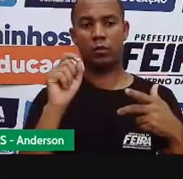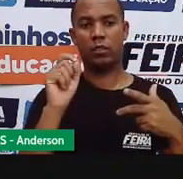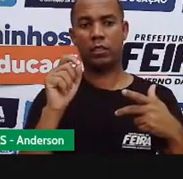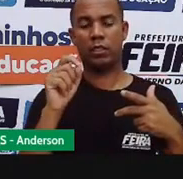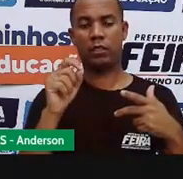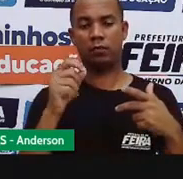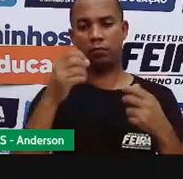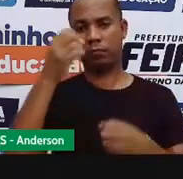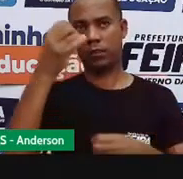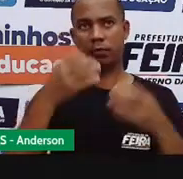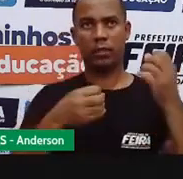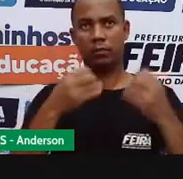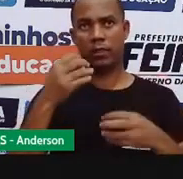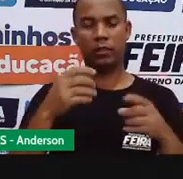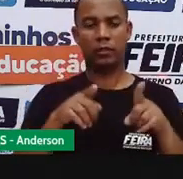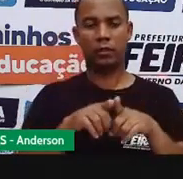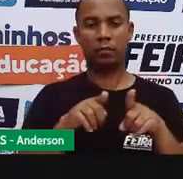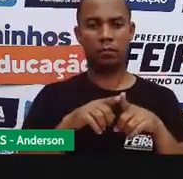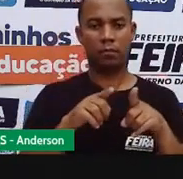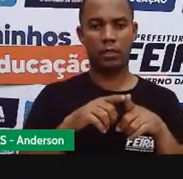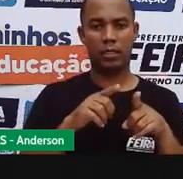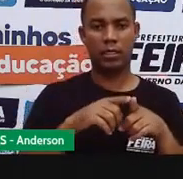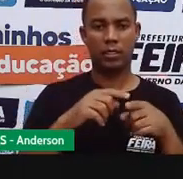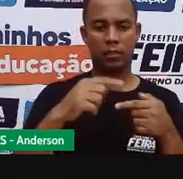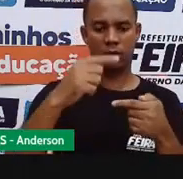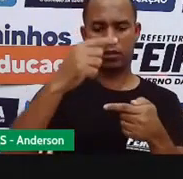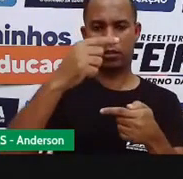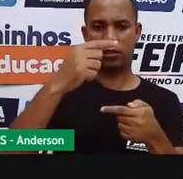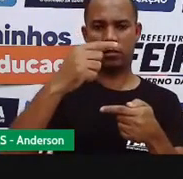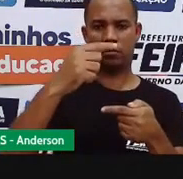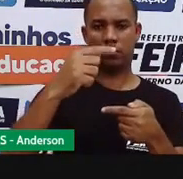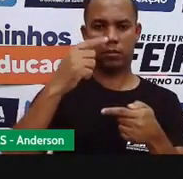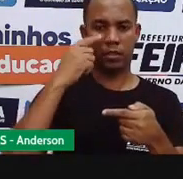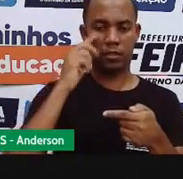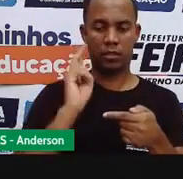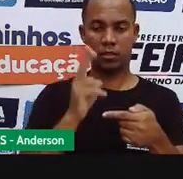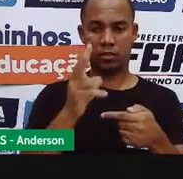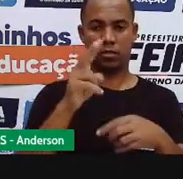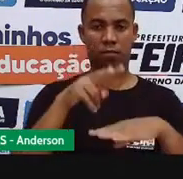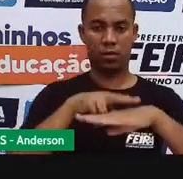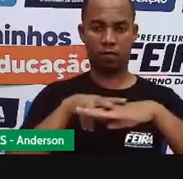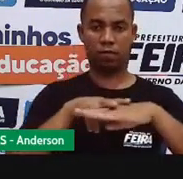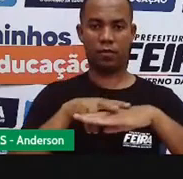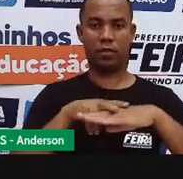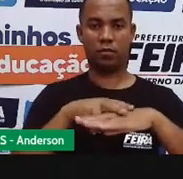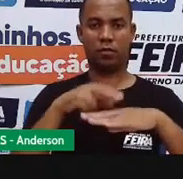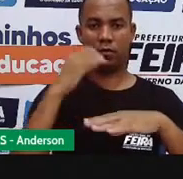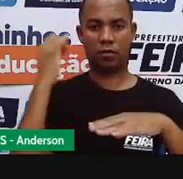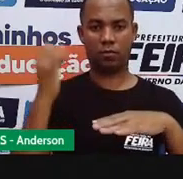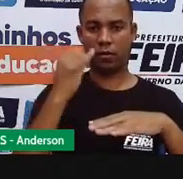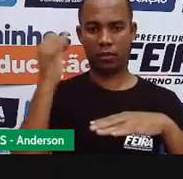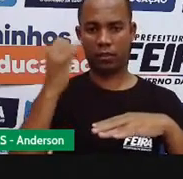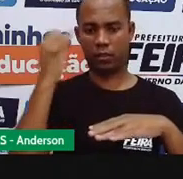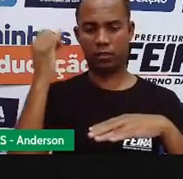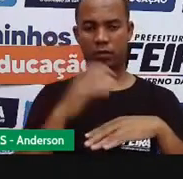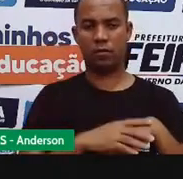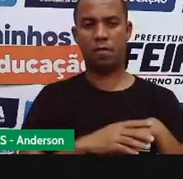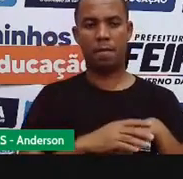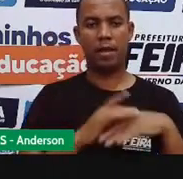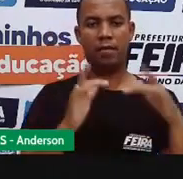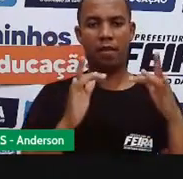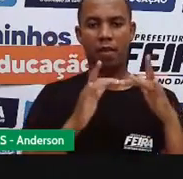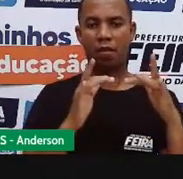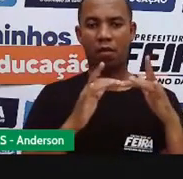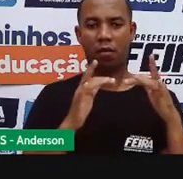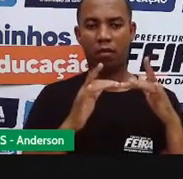as propriedades, tanto as medicinais quanto as das bebidas, se eles estiverem em contato com o